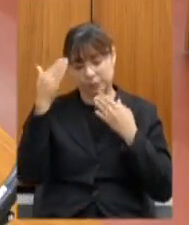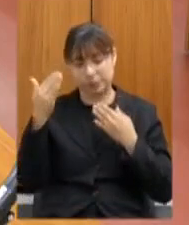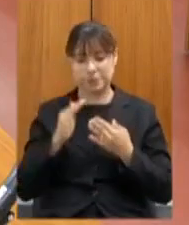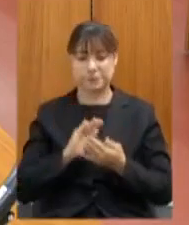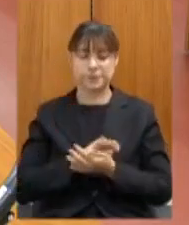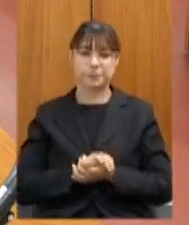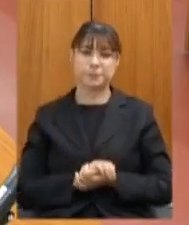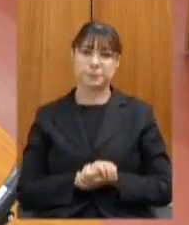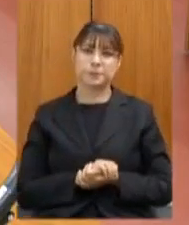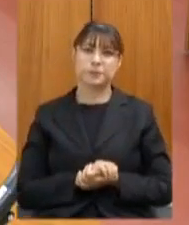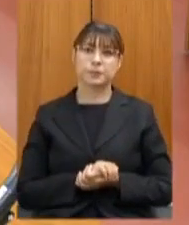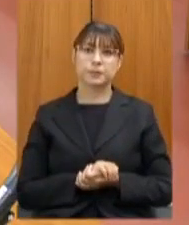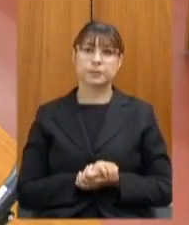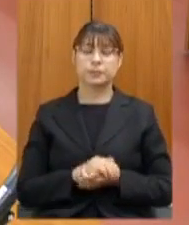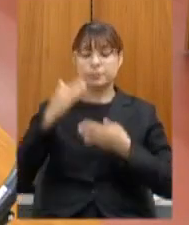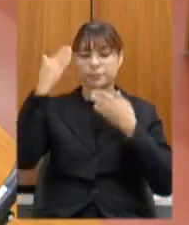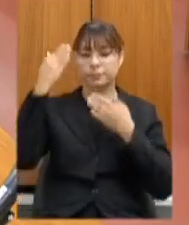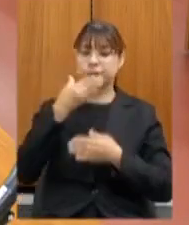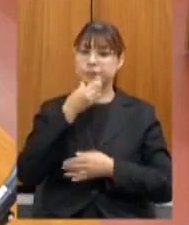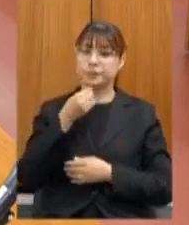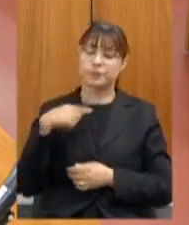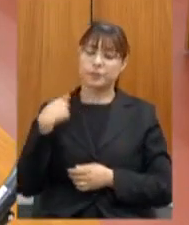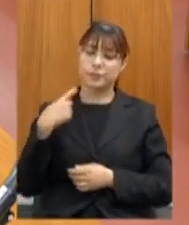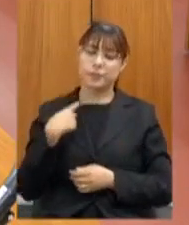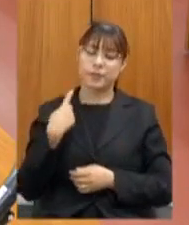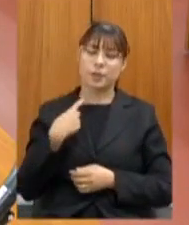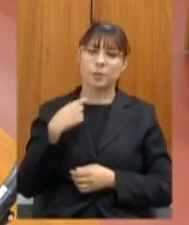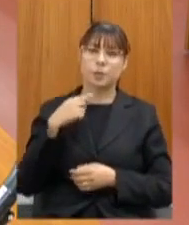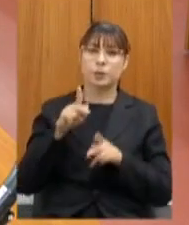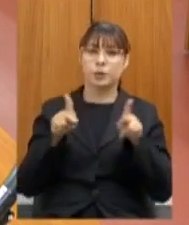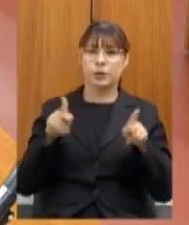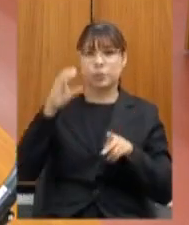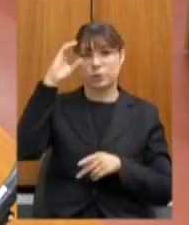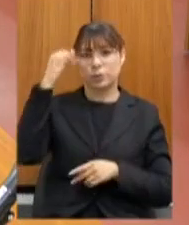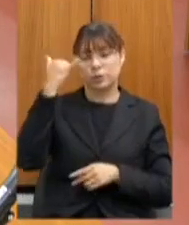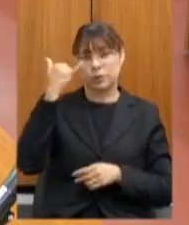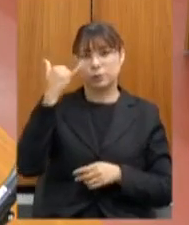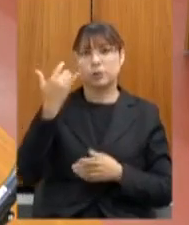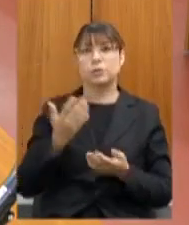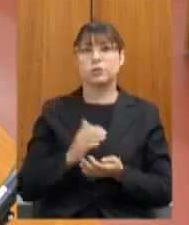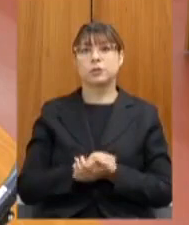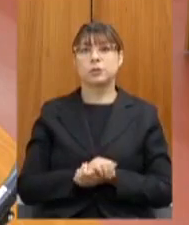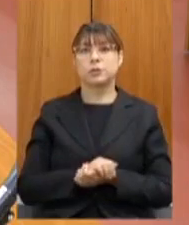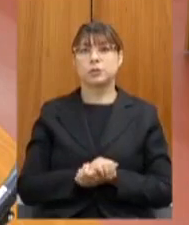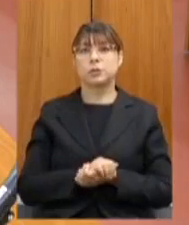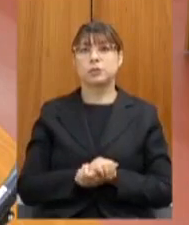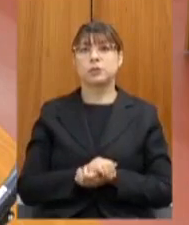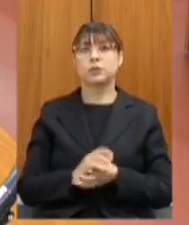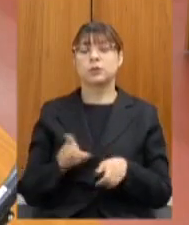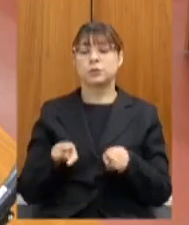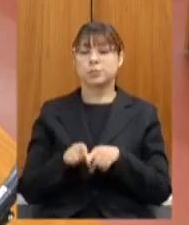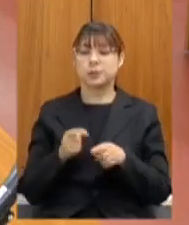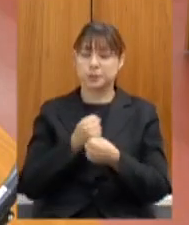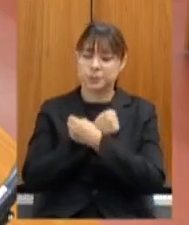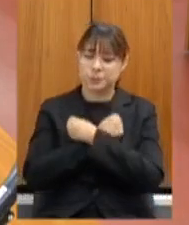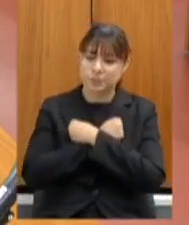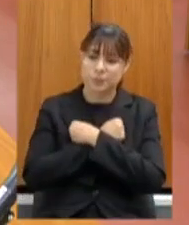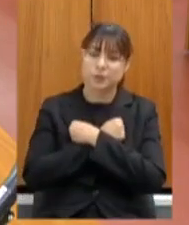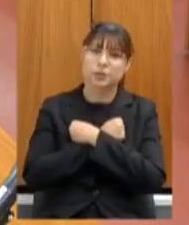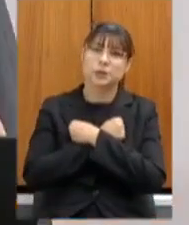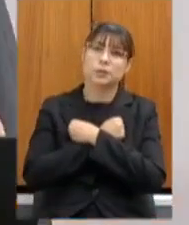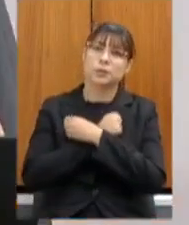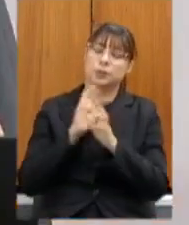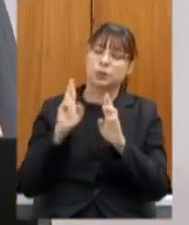obrigada obrigada deputado professor cleiton reforço meu abraço e